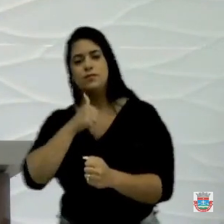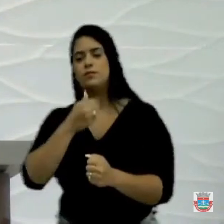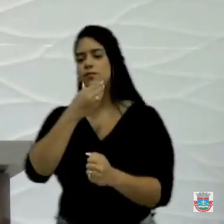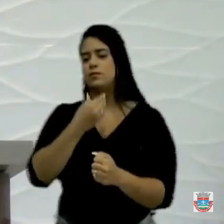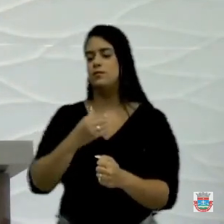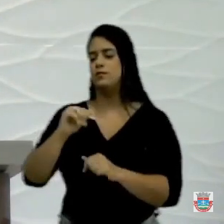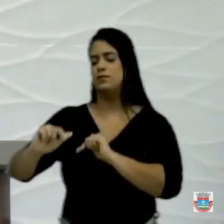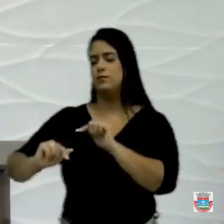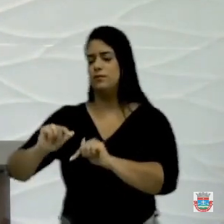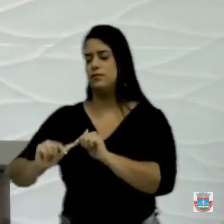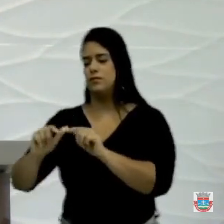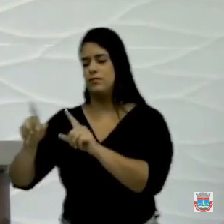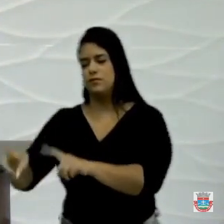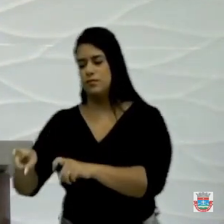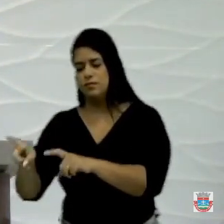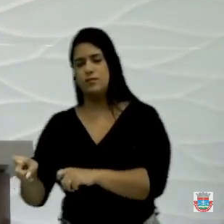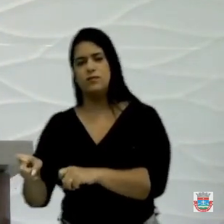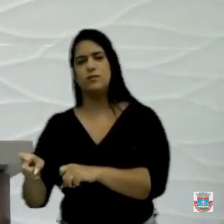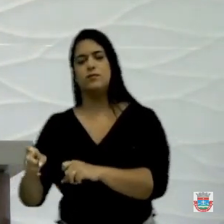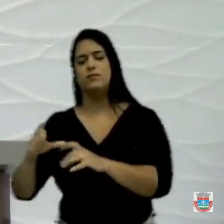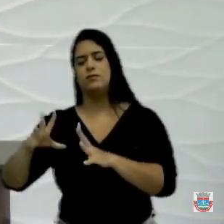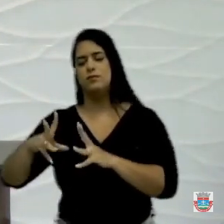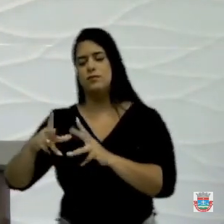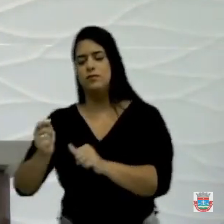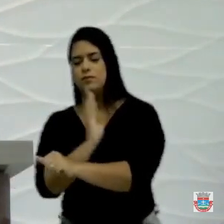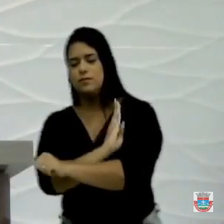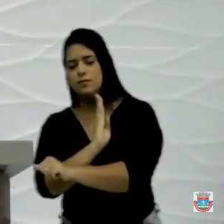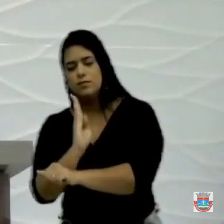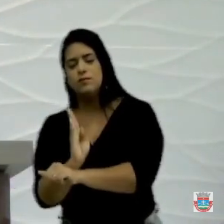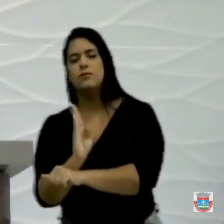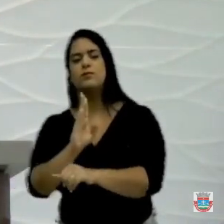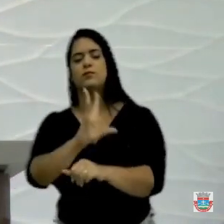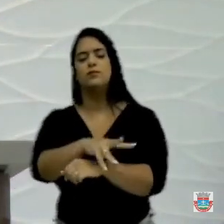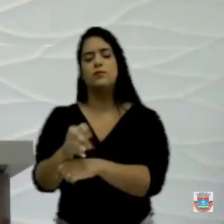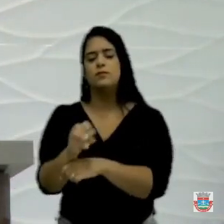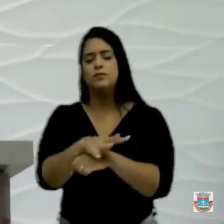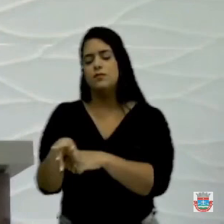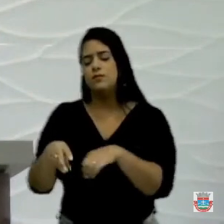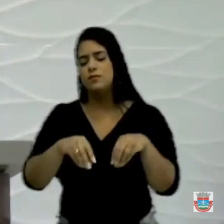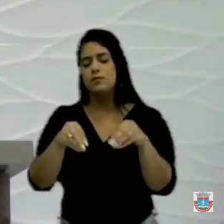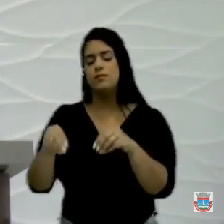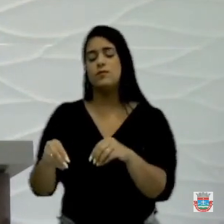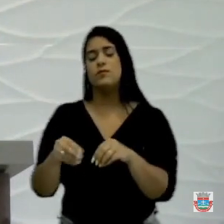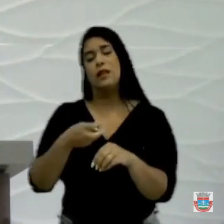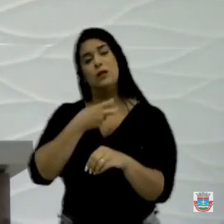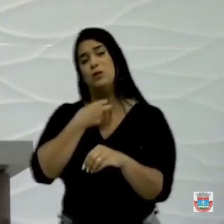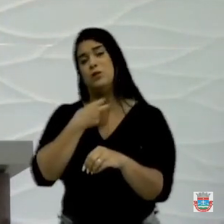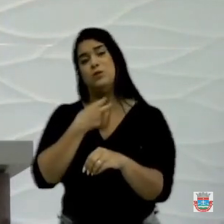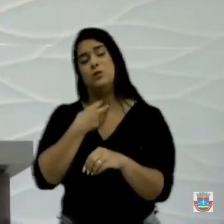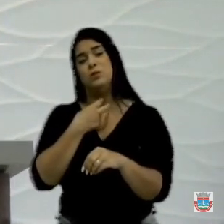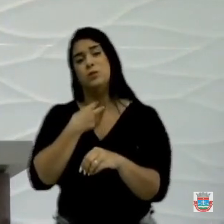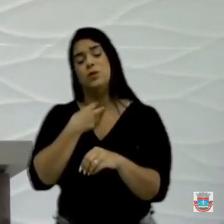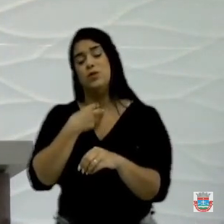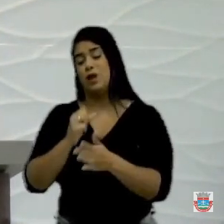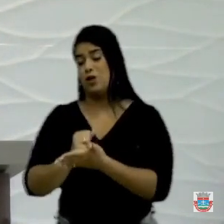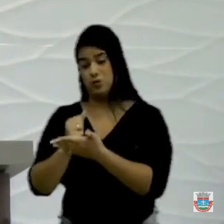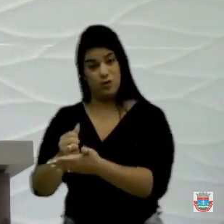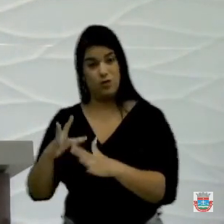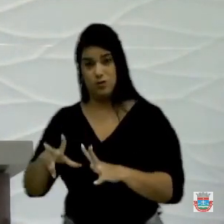campo, na limpeza de açude e nas arações de terra. Não podemos atender todo mundo num momento só, porque